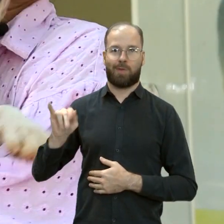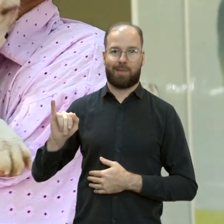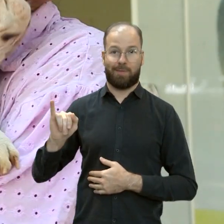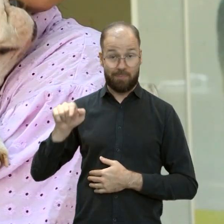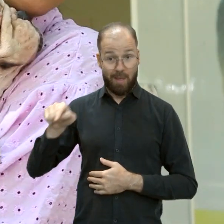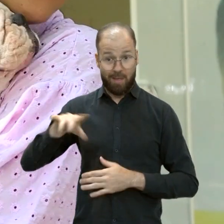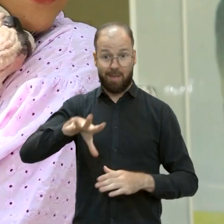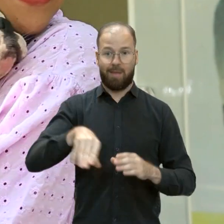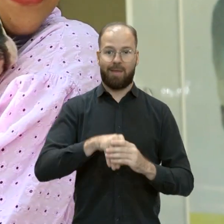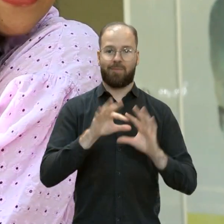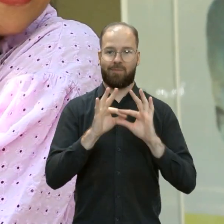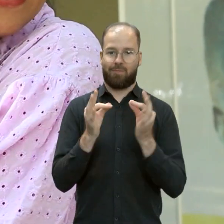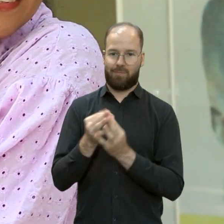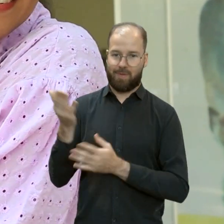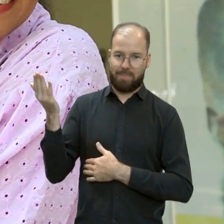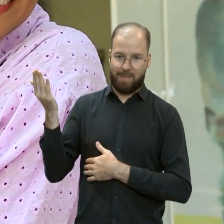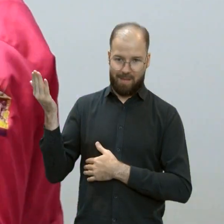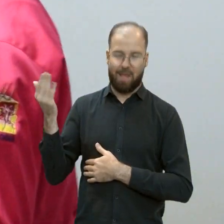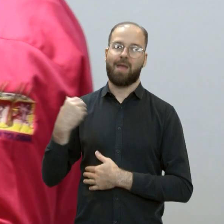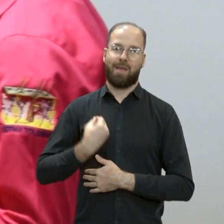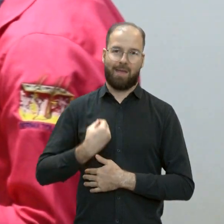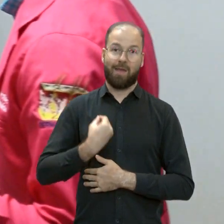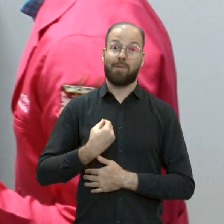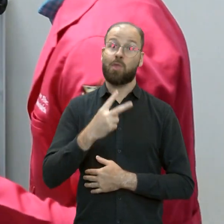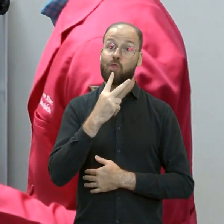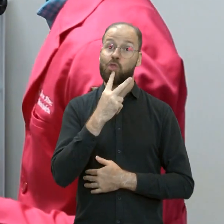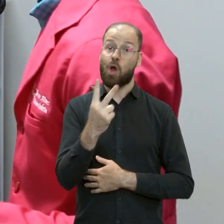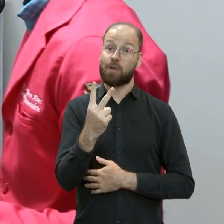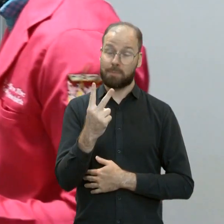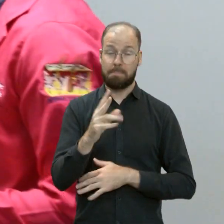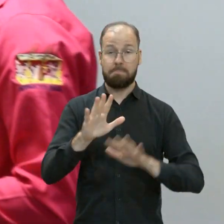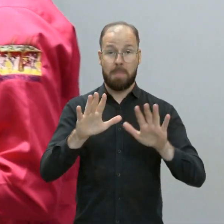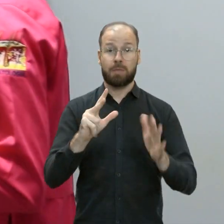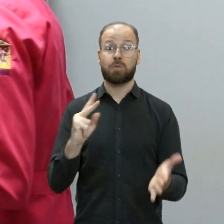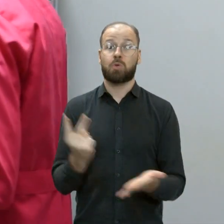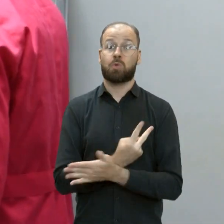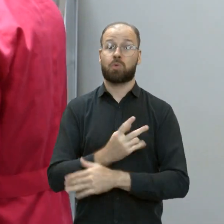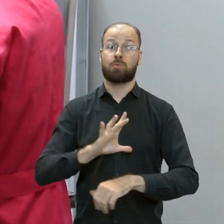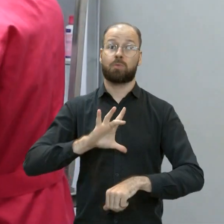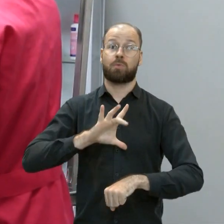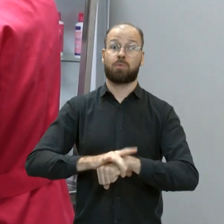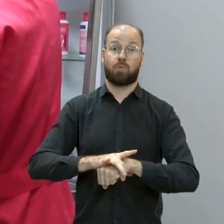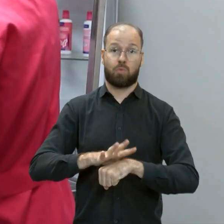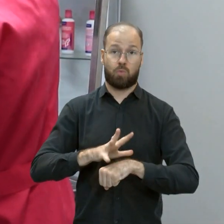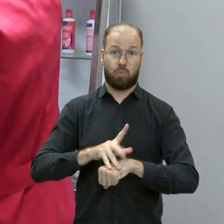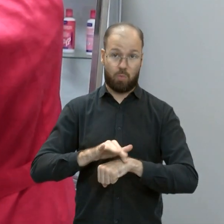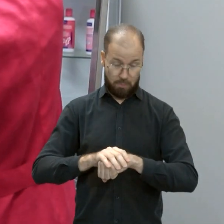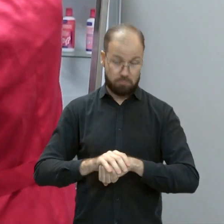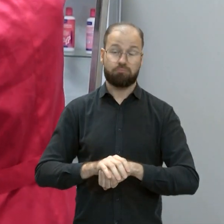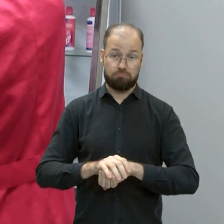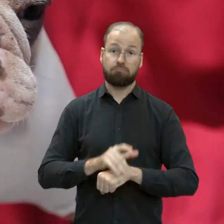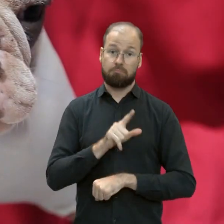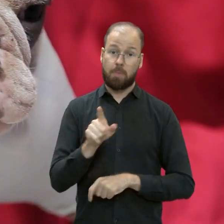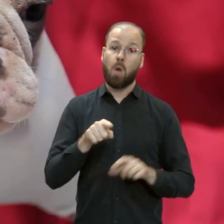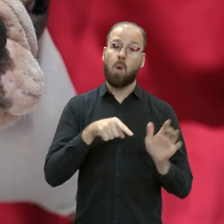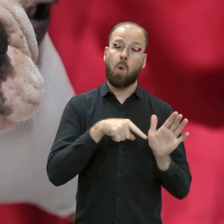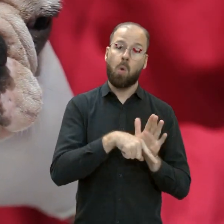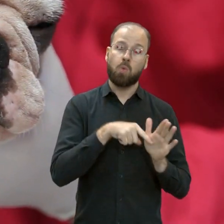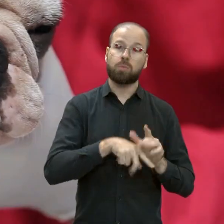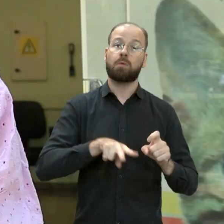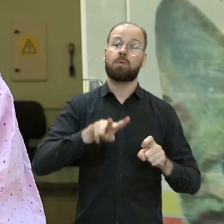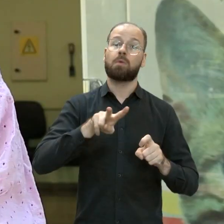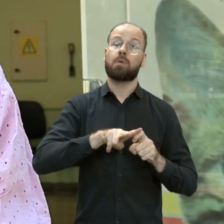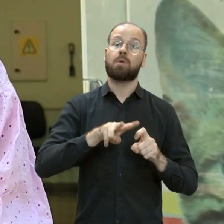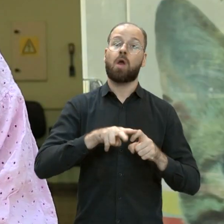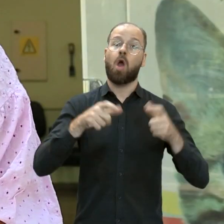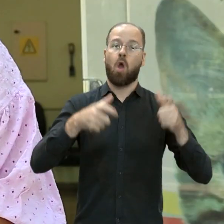família da Iannan há mais de dois anos, mas ficou doente e veio para uma consulta no Hospital Veterinário da UFG.